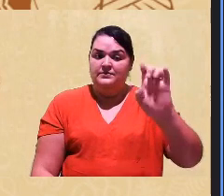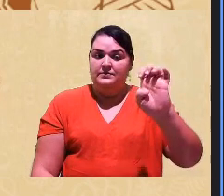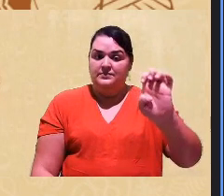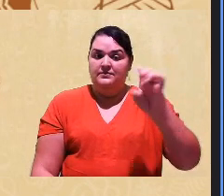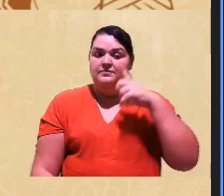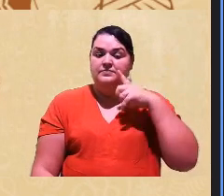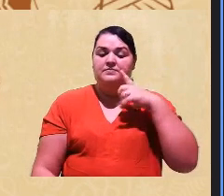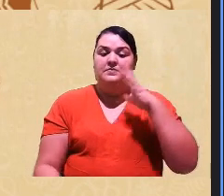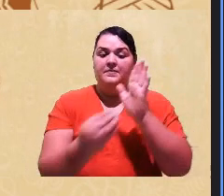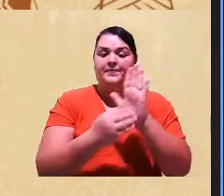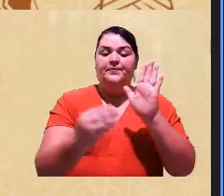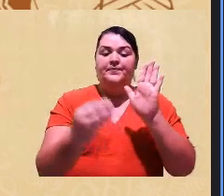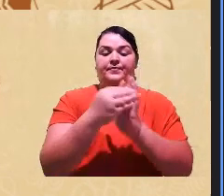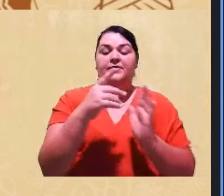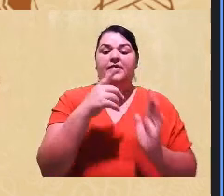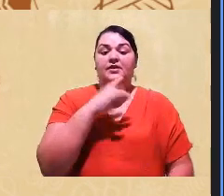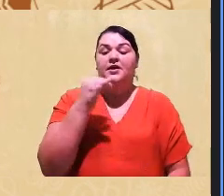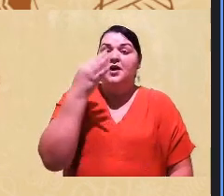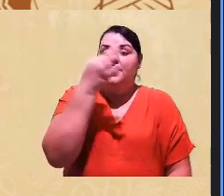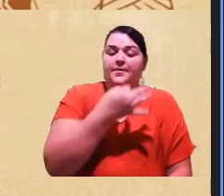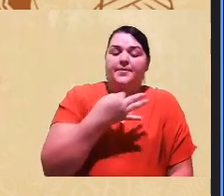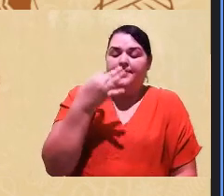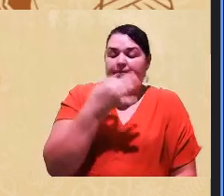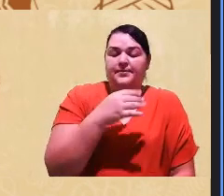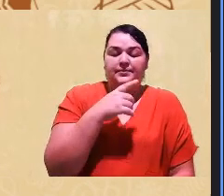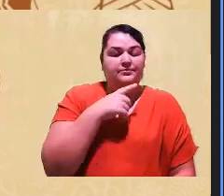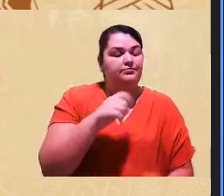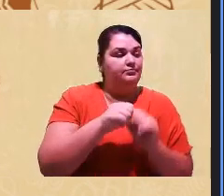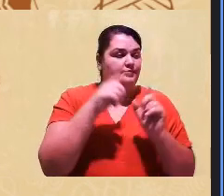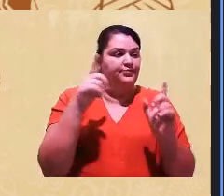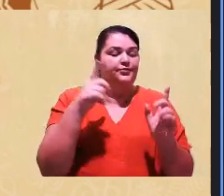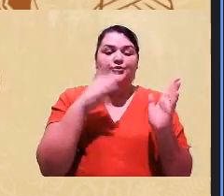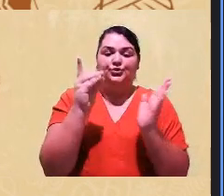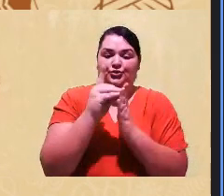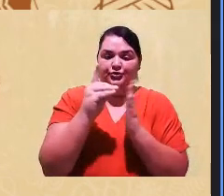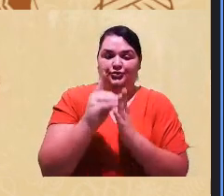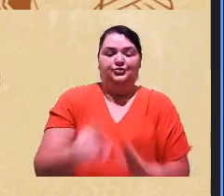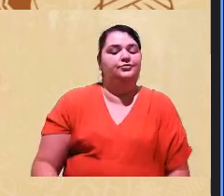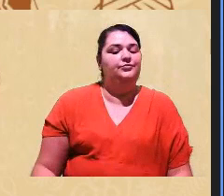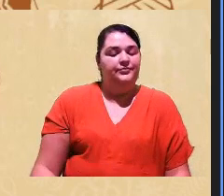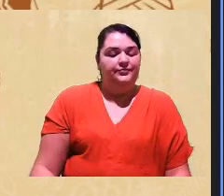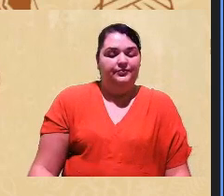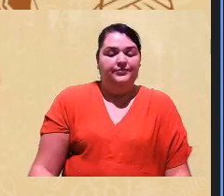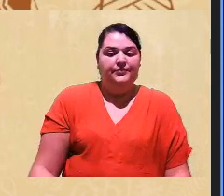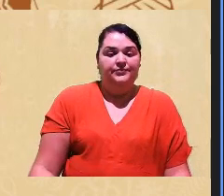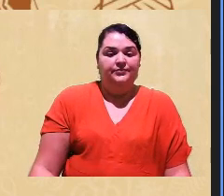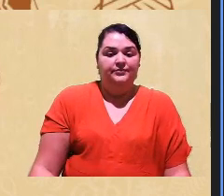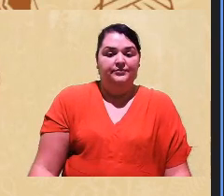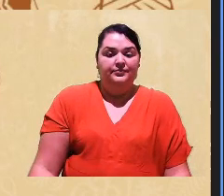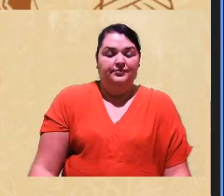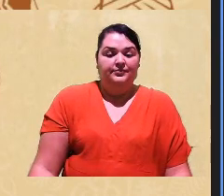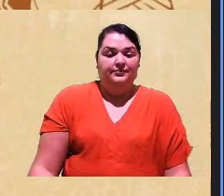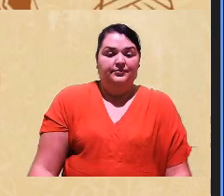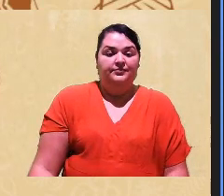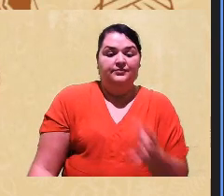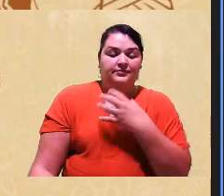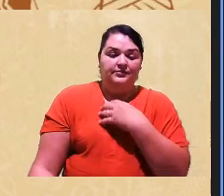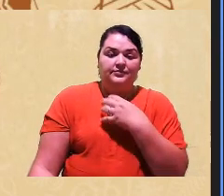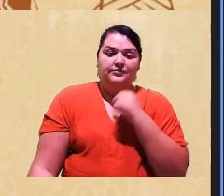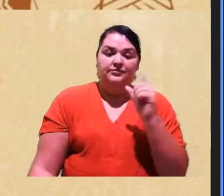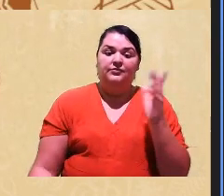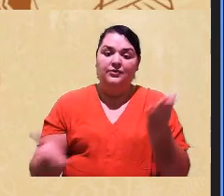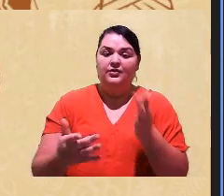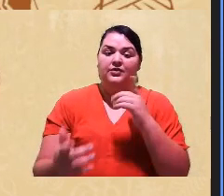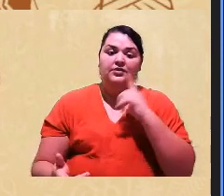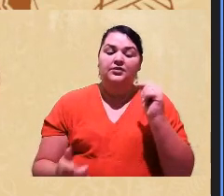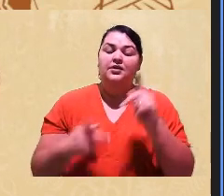critério de se autodeclarar como indígena. A estima hoje é que a nossa